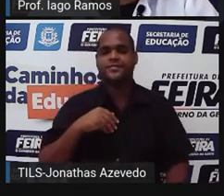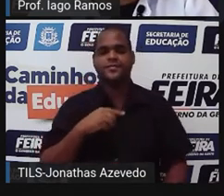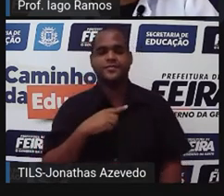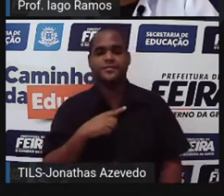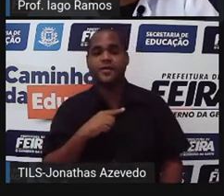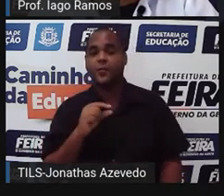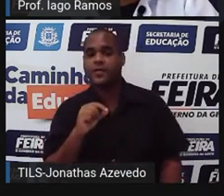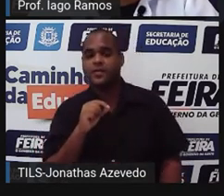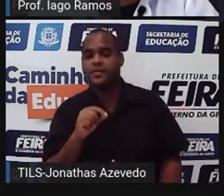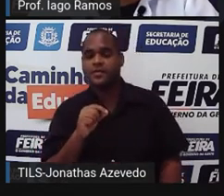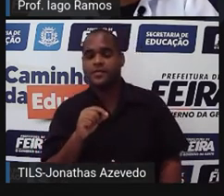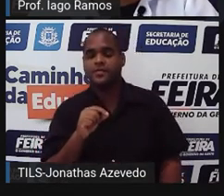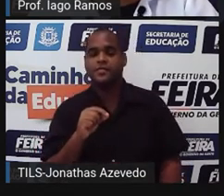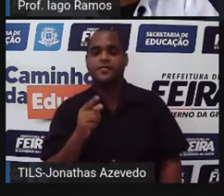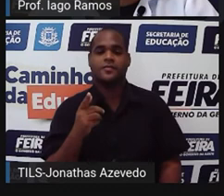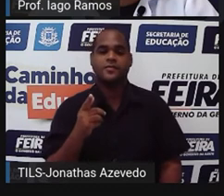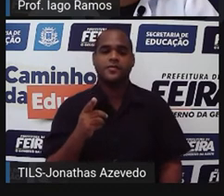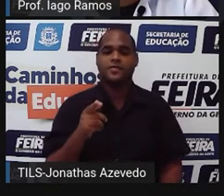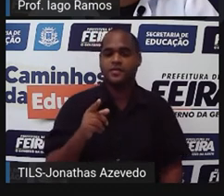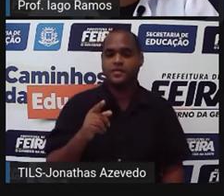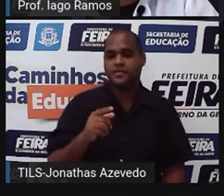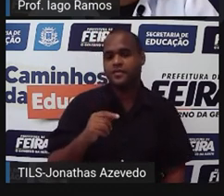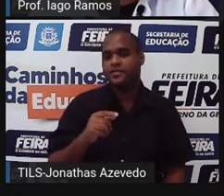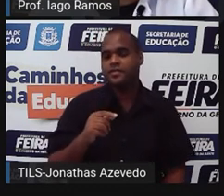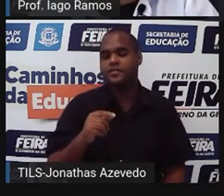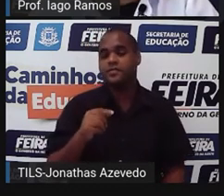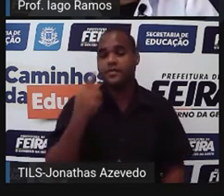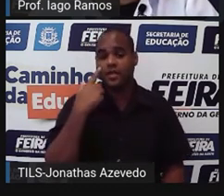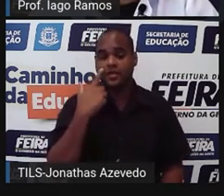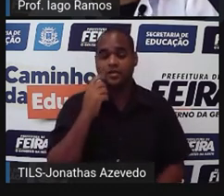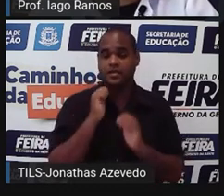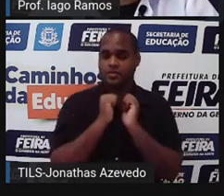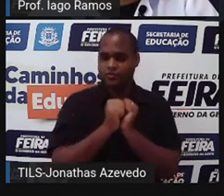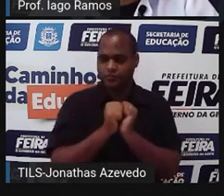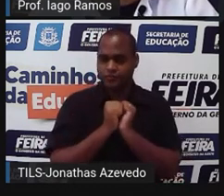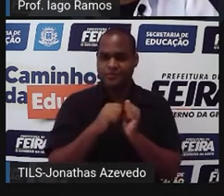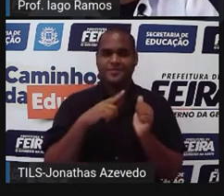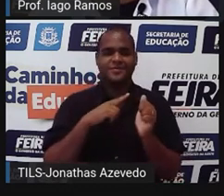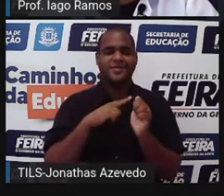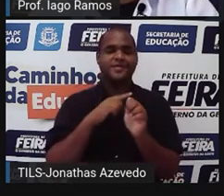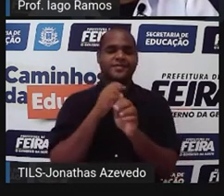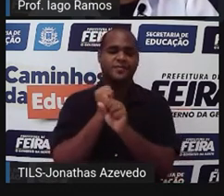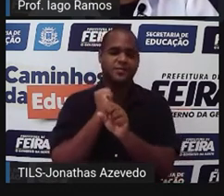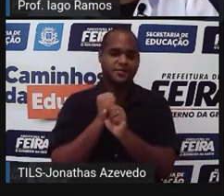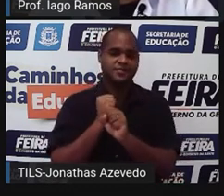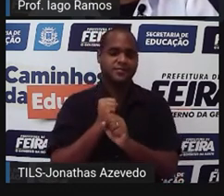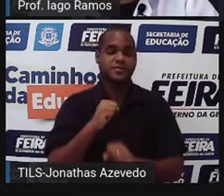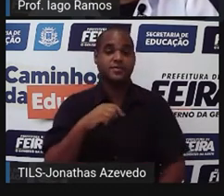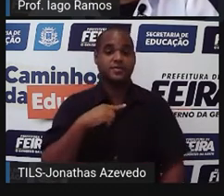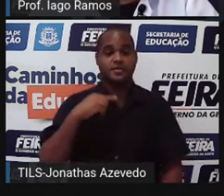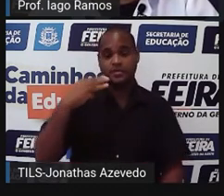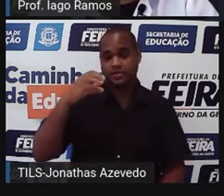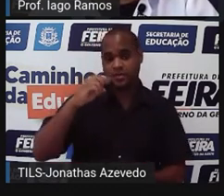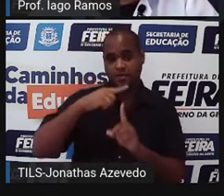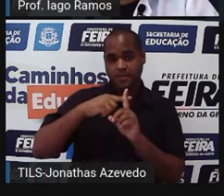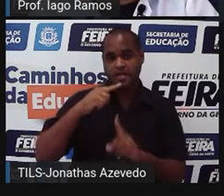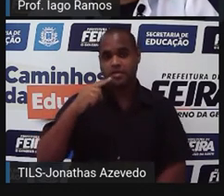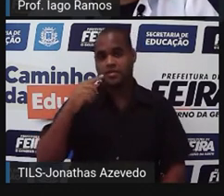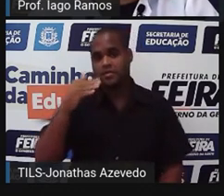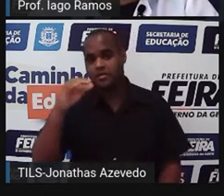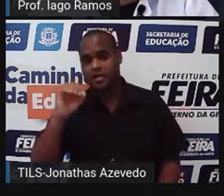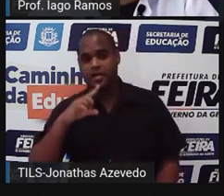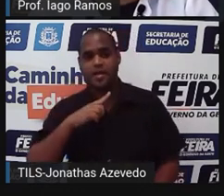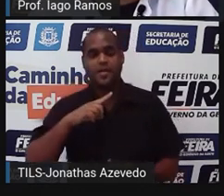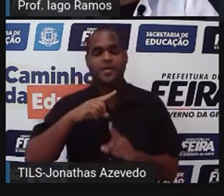eu tenho que pegar todos. Olha só. Eu tenho que juntar tudo isso aqui. Eu tenho que juntar os trinta mais os dez,